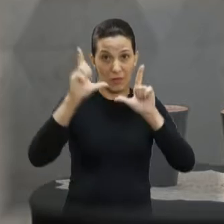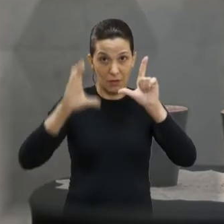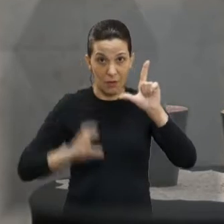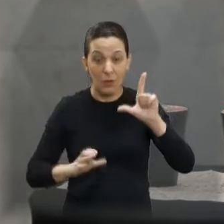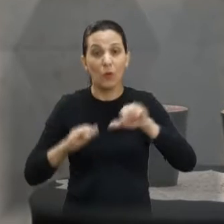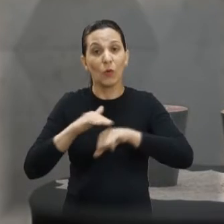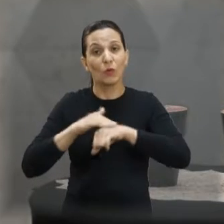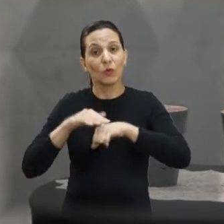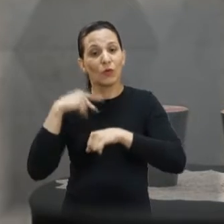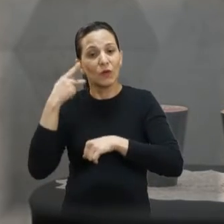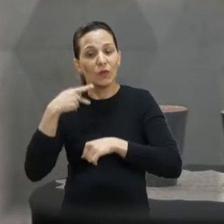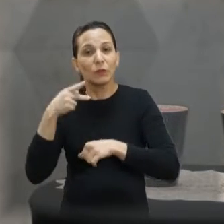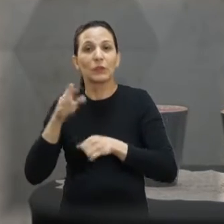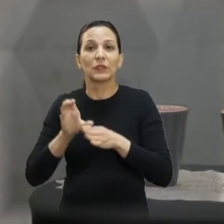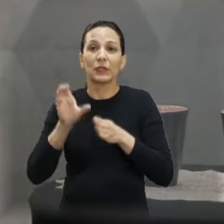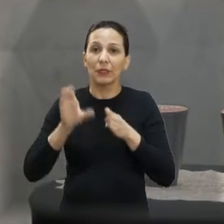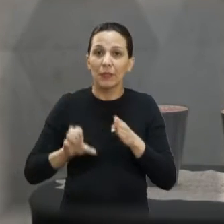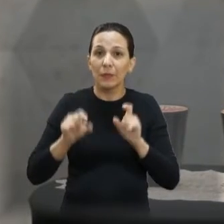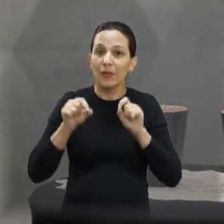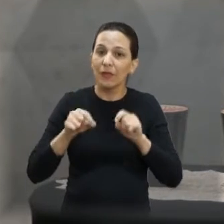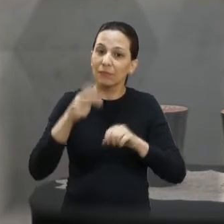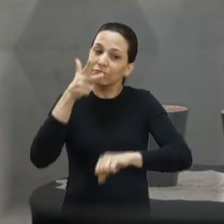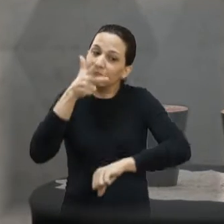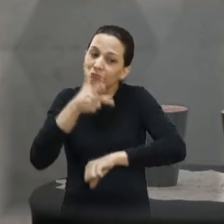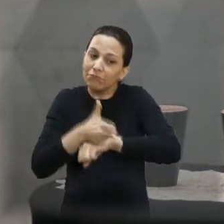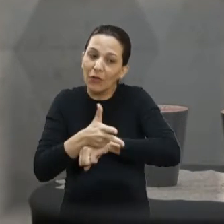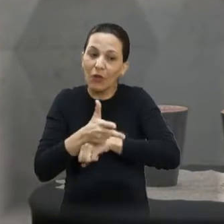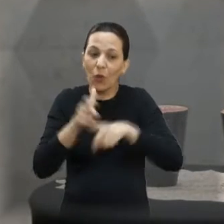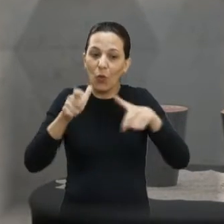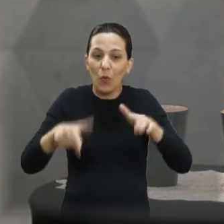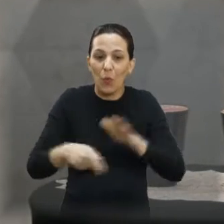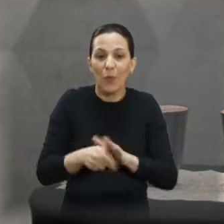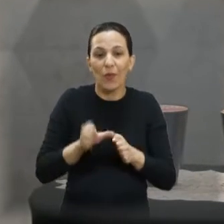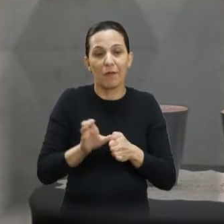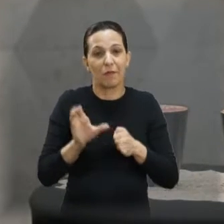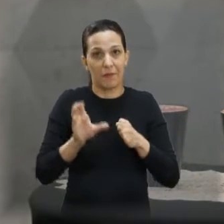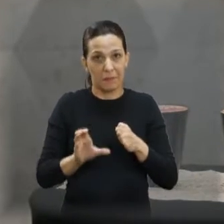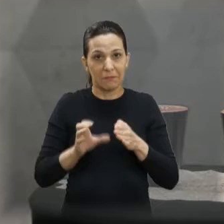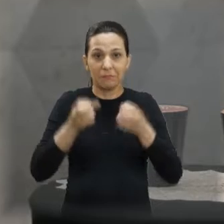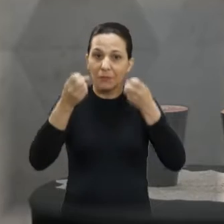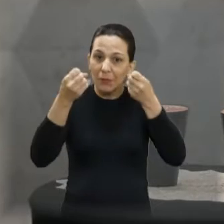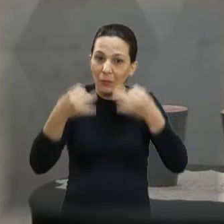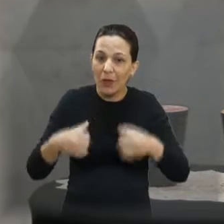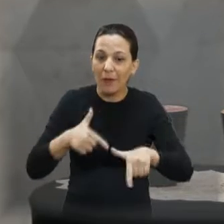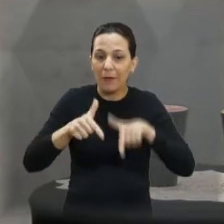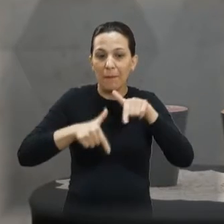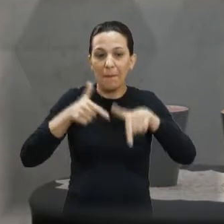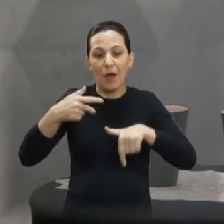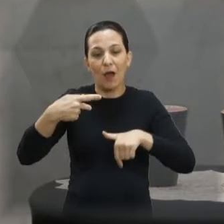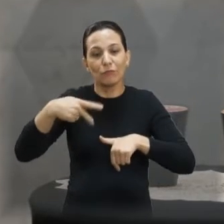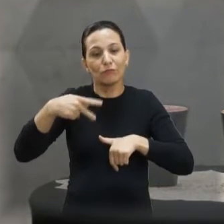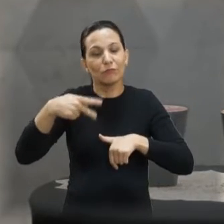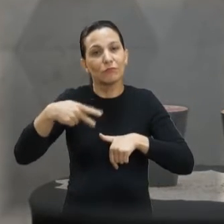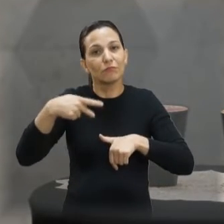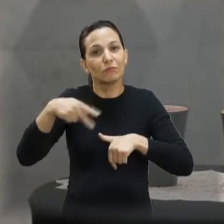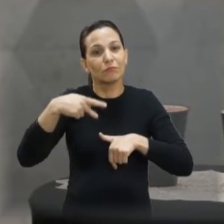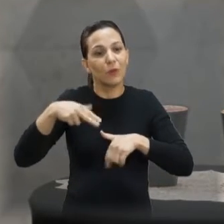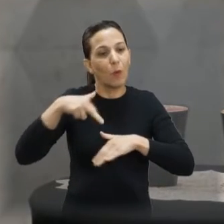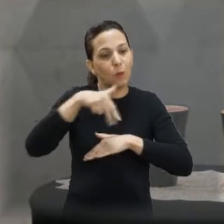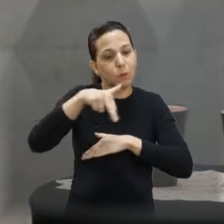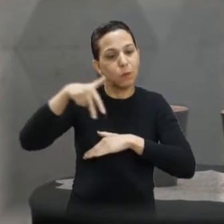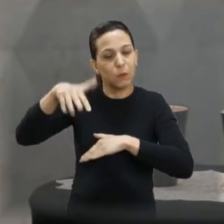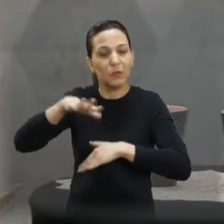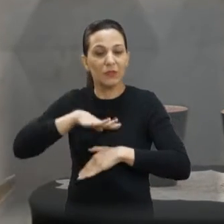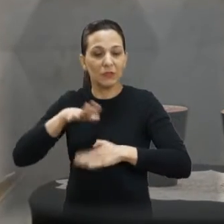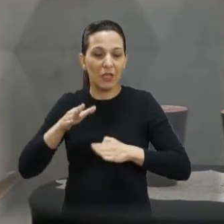Câmara Municipal de Araraquara, aqui nos estúdios da TV Câmara, falando sobre a tua ação, sobre seu mandato, suas andanças pela